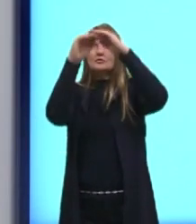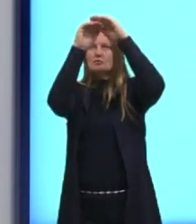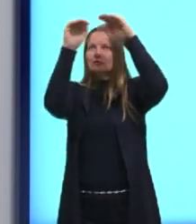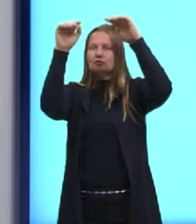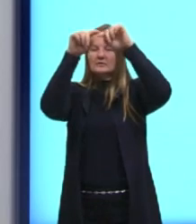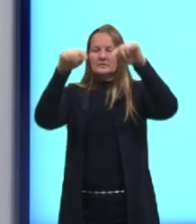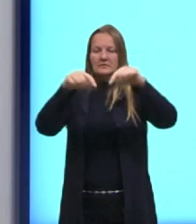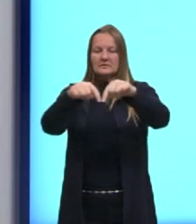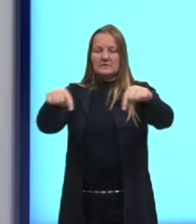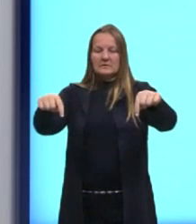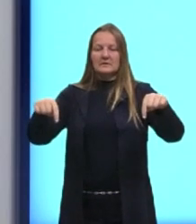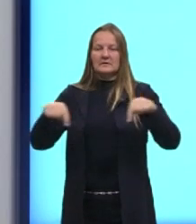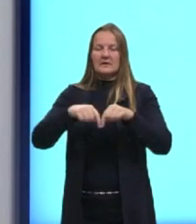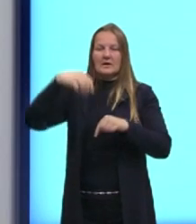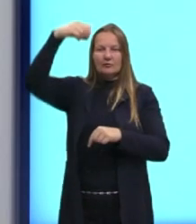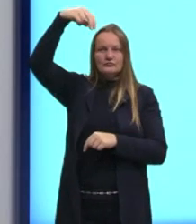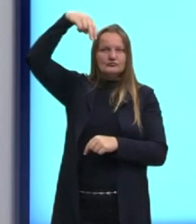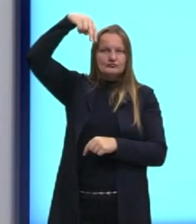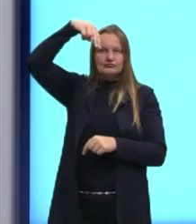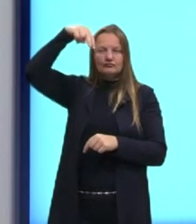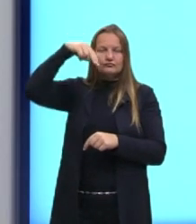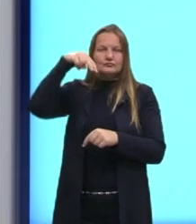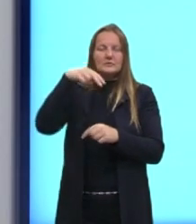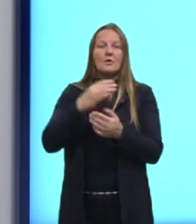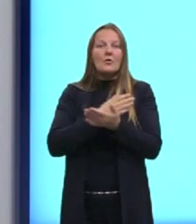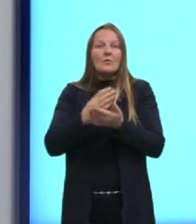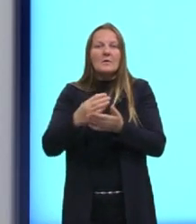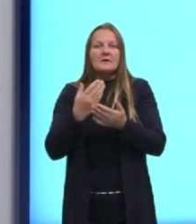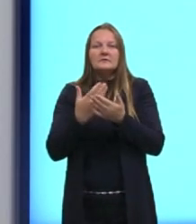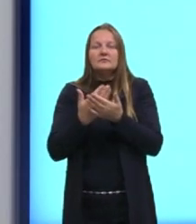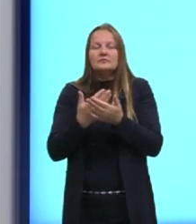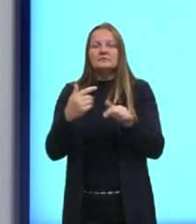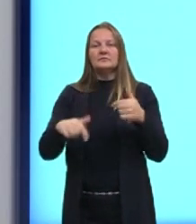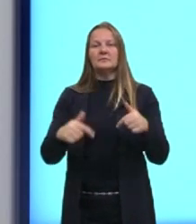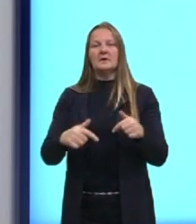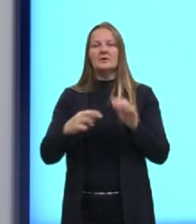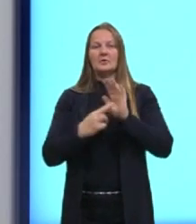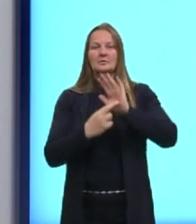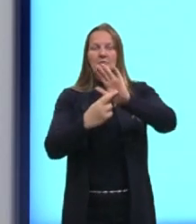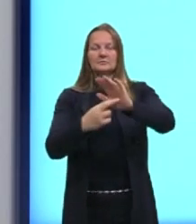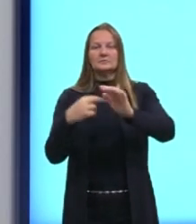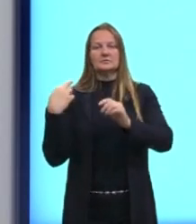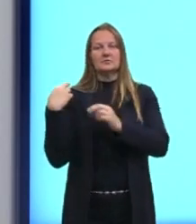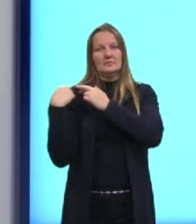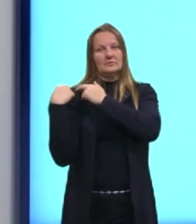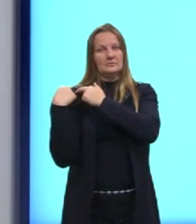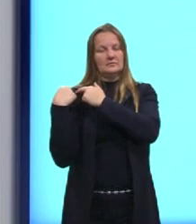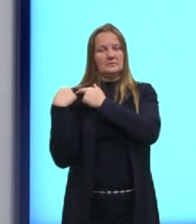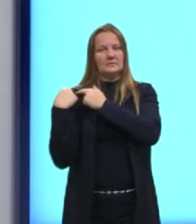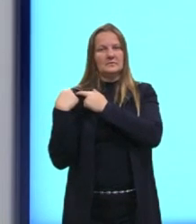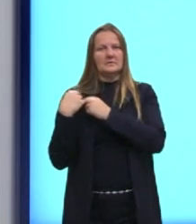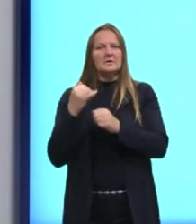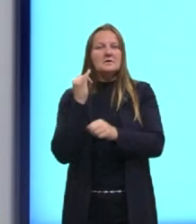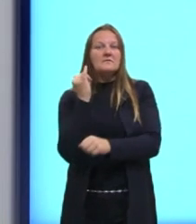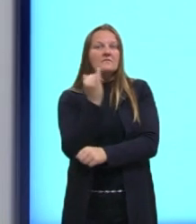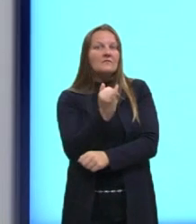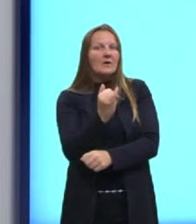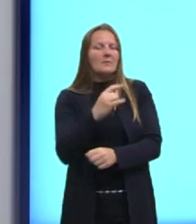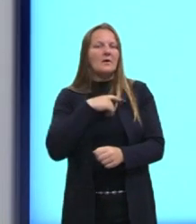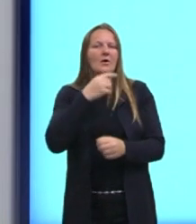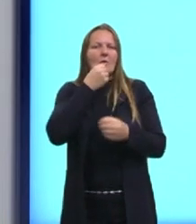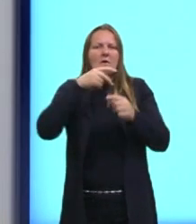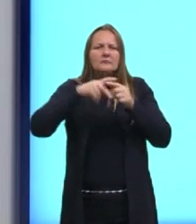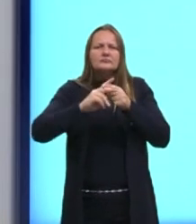uma sala. Para iniciar o serviço, o representante da empresa informa ao instalador que nessa